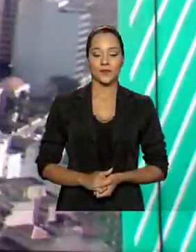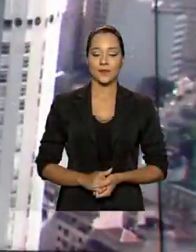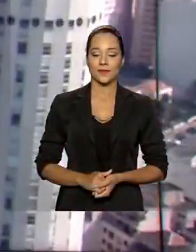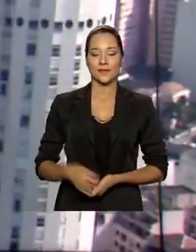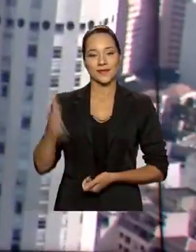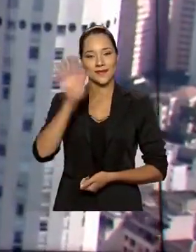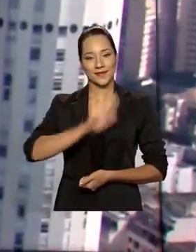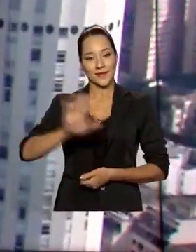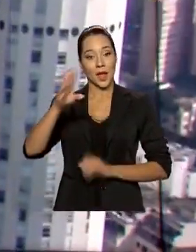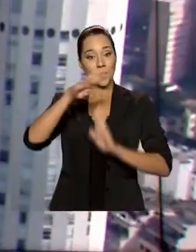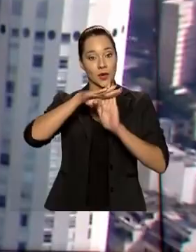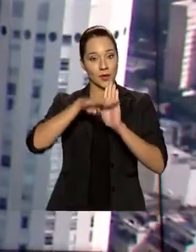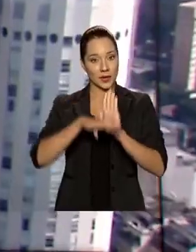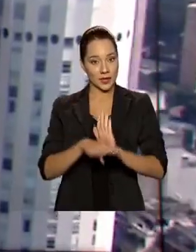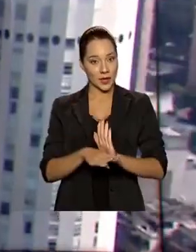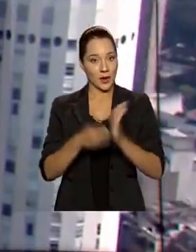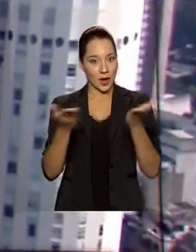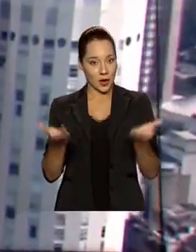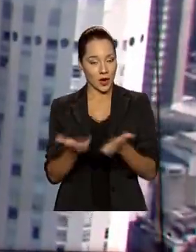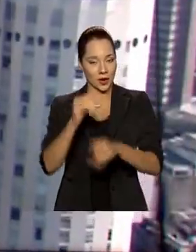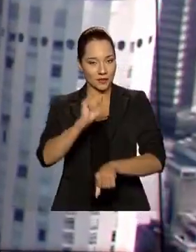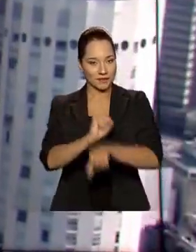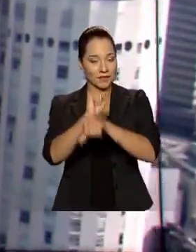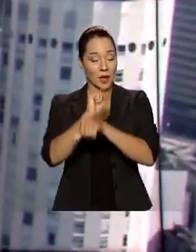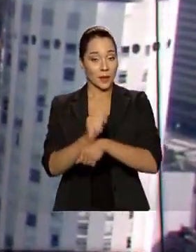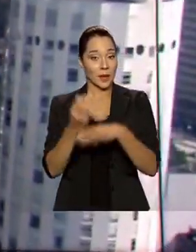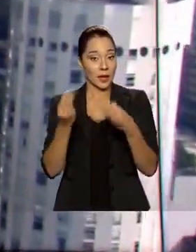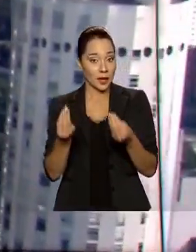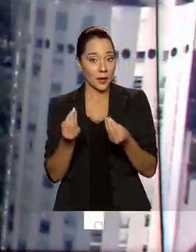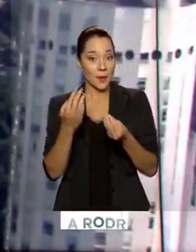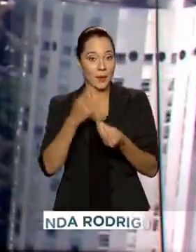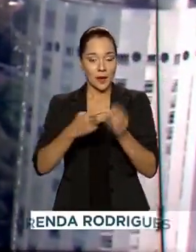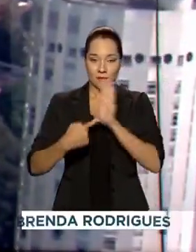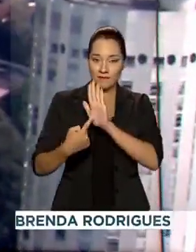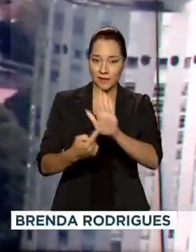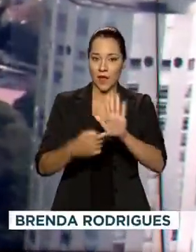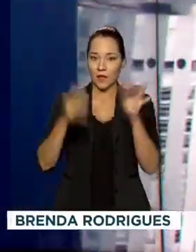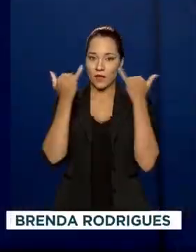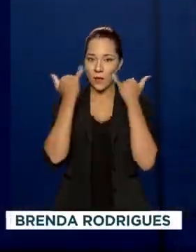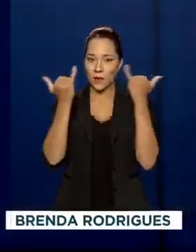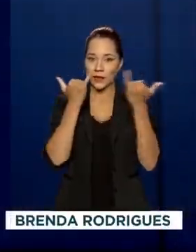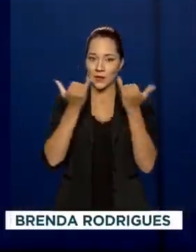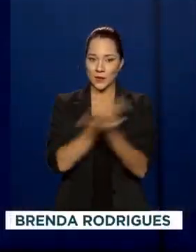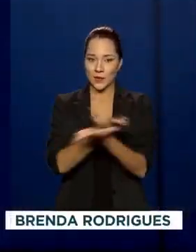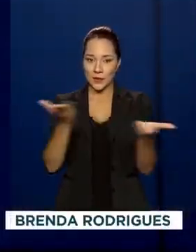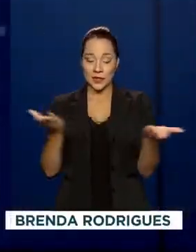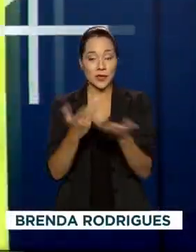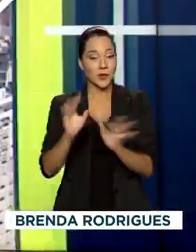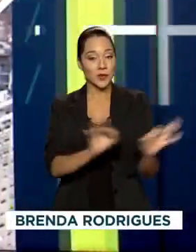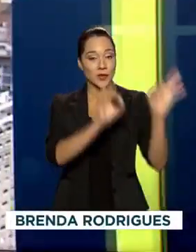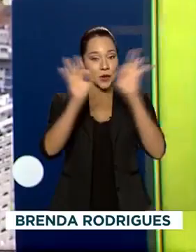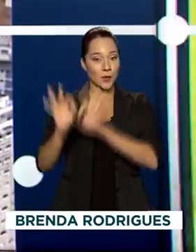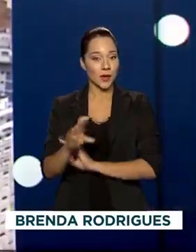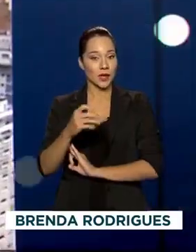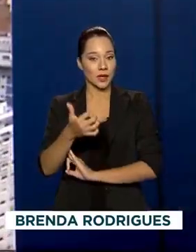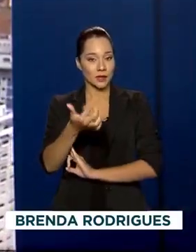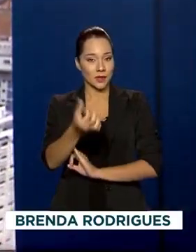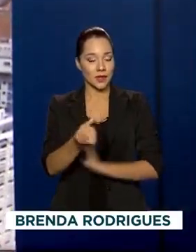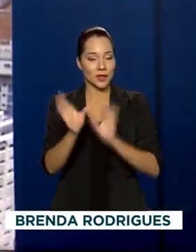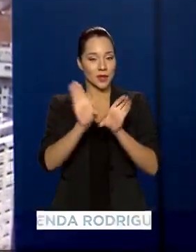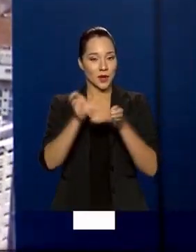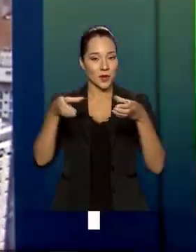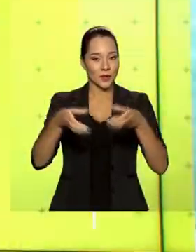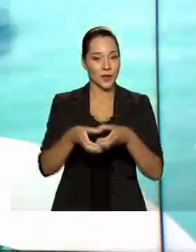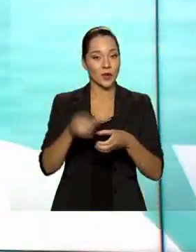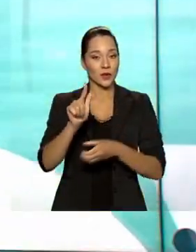Olá, interrompemos a programação da TV Brasil para trazer informações a você que nos acompanha sobre a 16ª Cúpula do